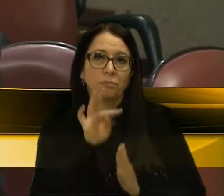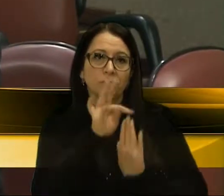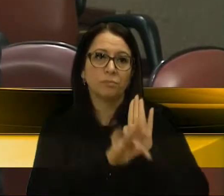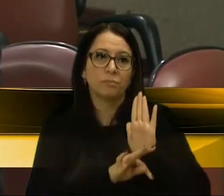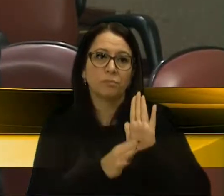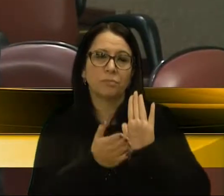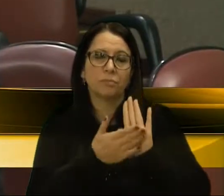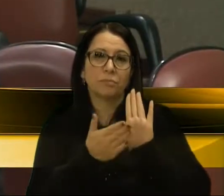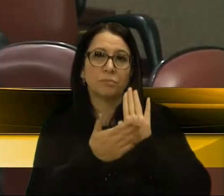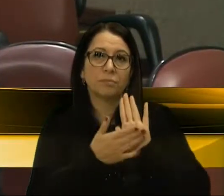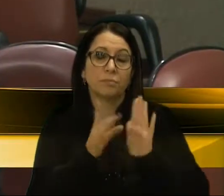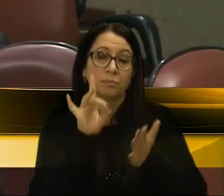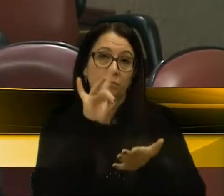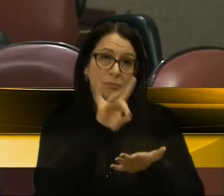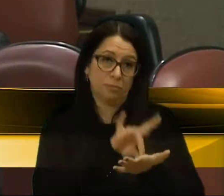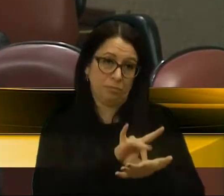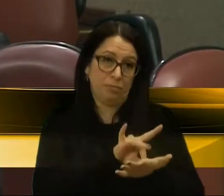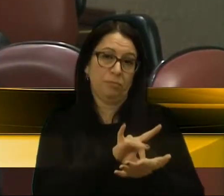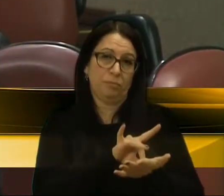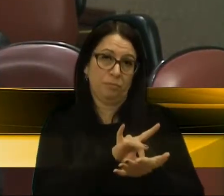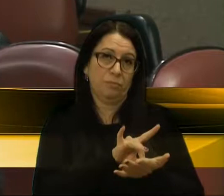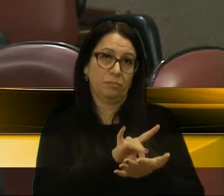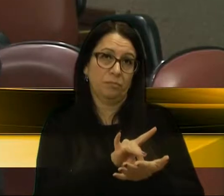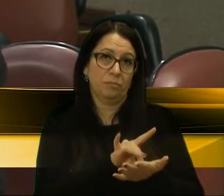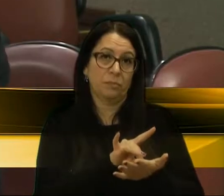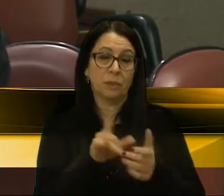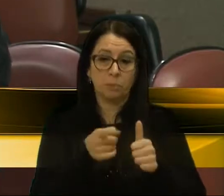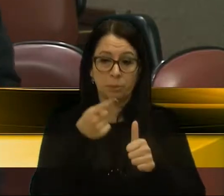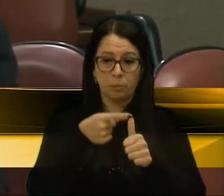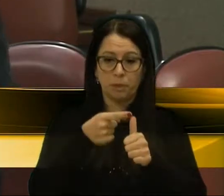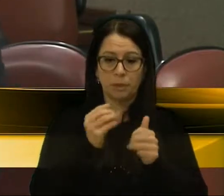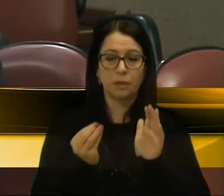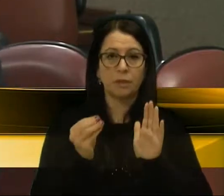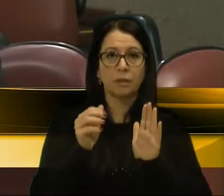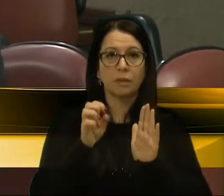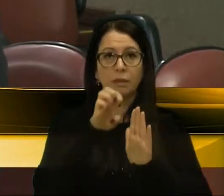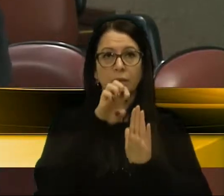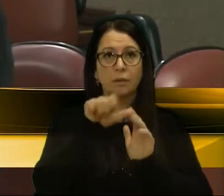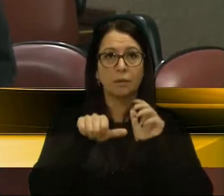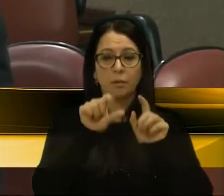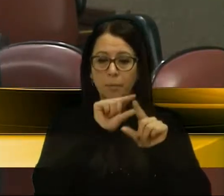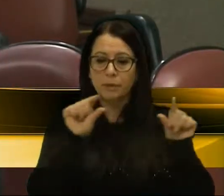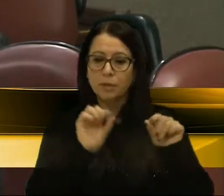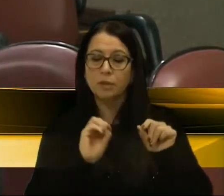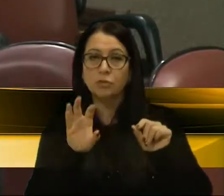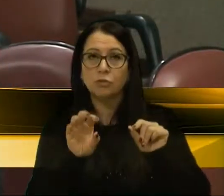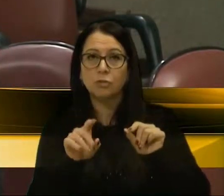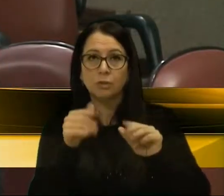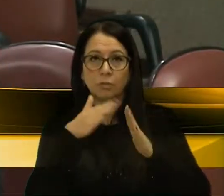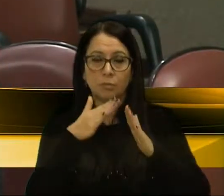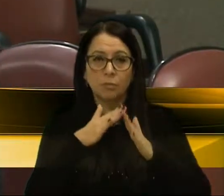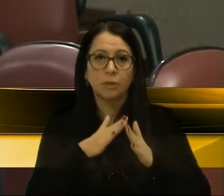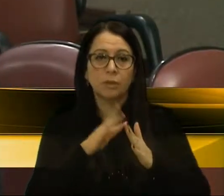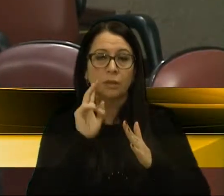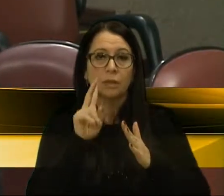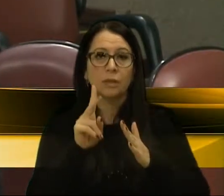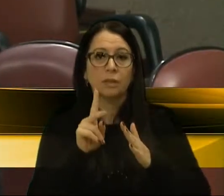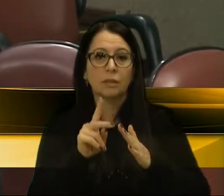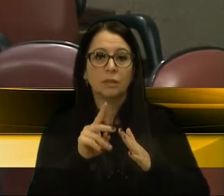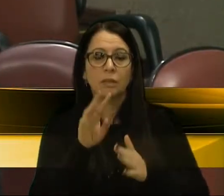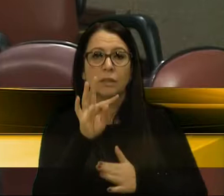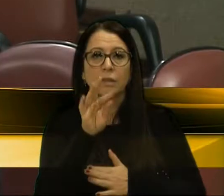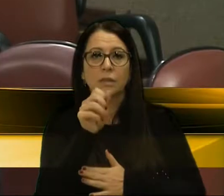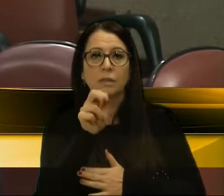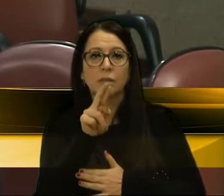a proposta original encaminhada na primeira mensagem que o Executivo encaminhou à Casa, de que as tarifas